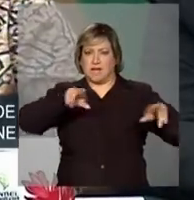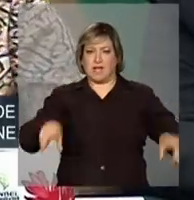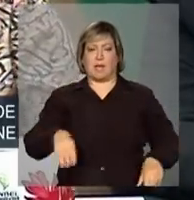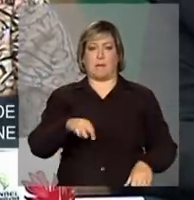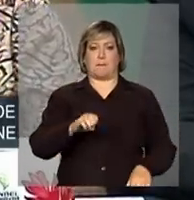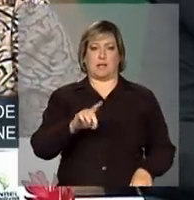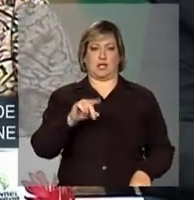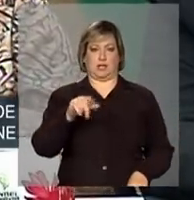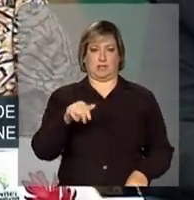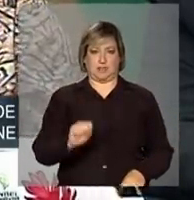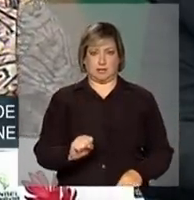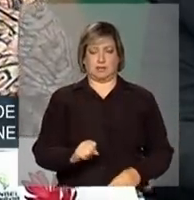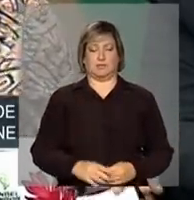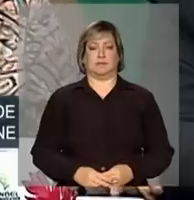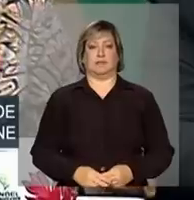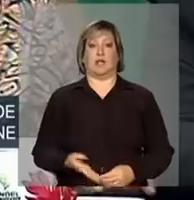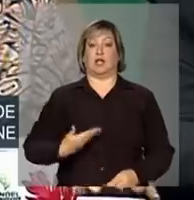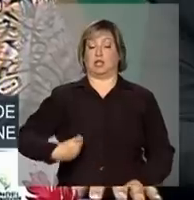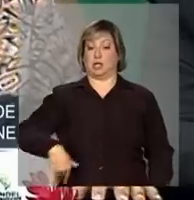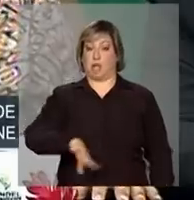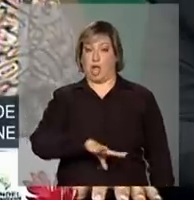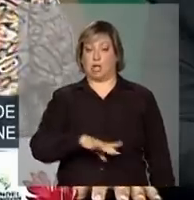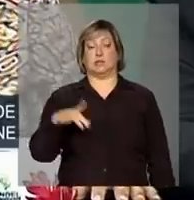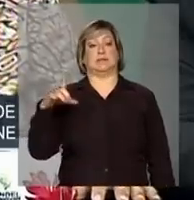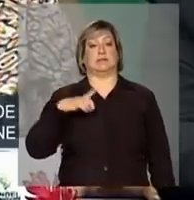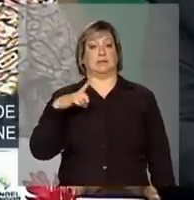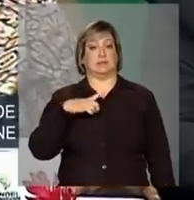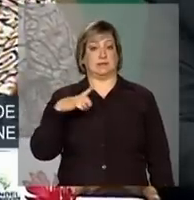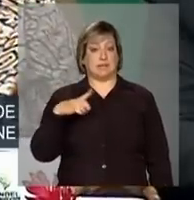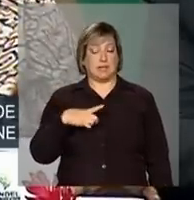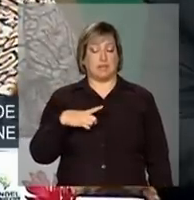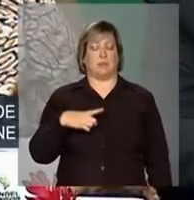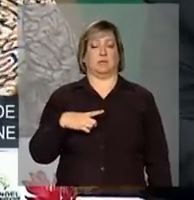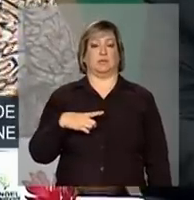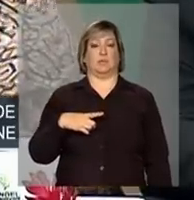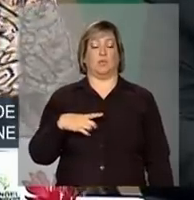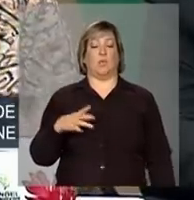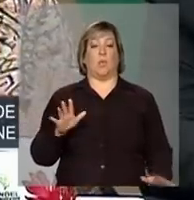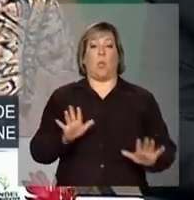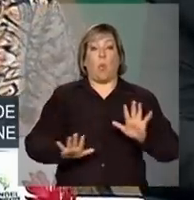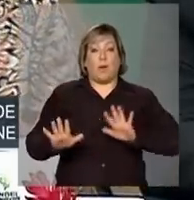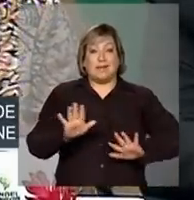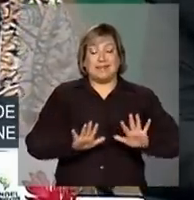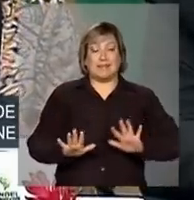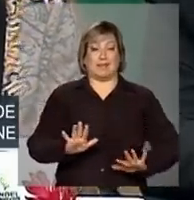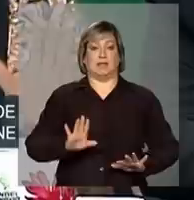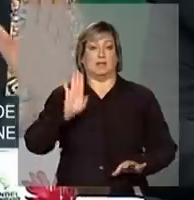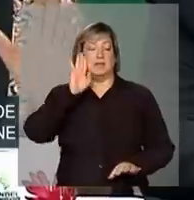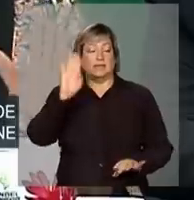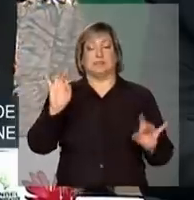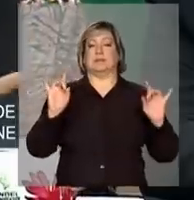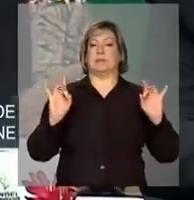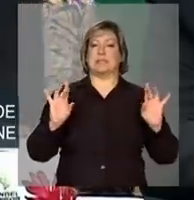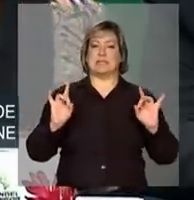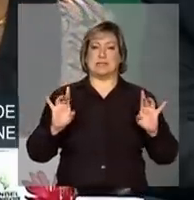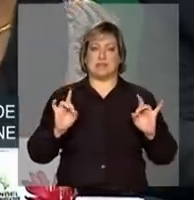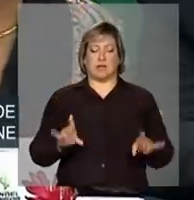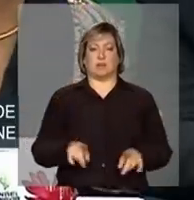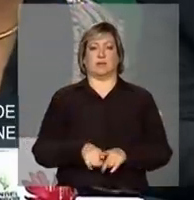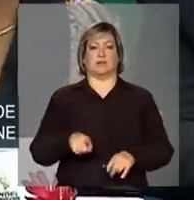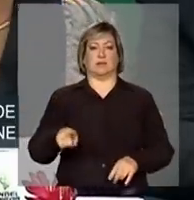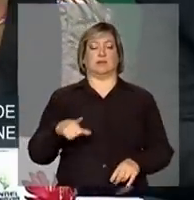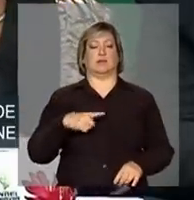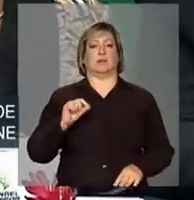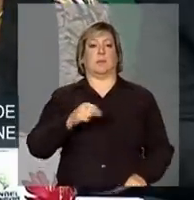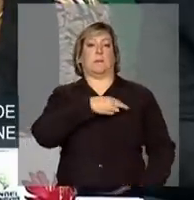Nós temos tido um cuidado todo especial e o ministro